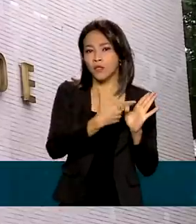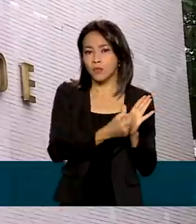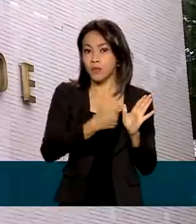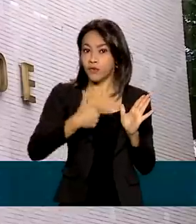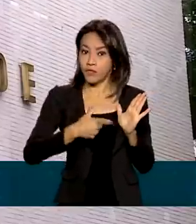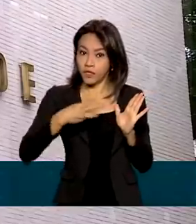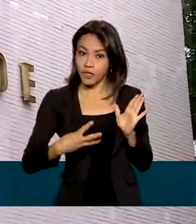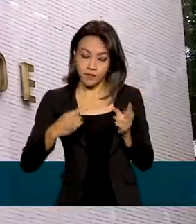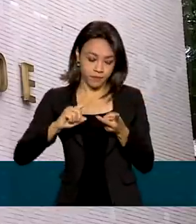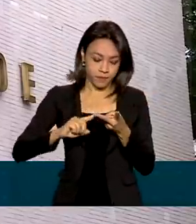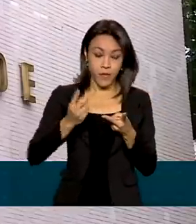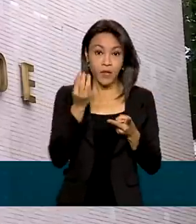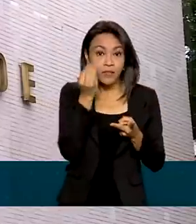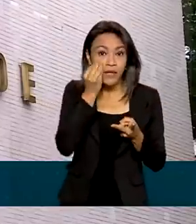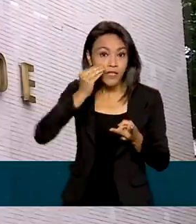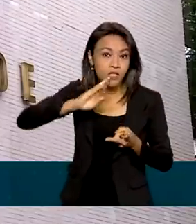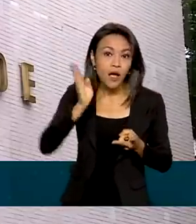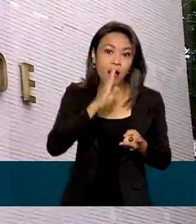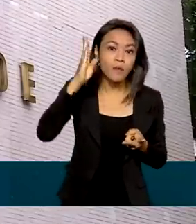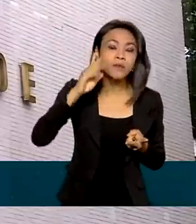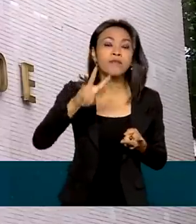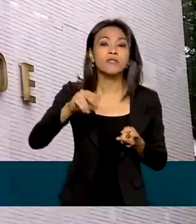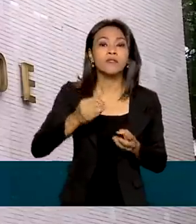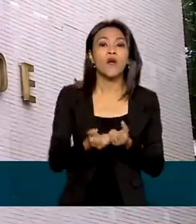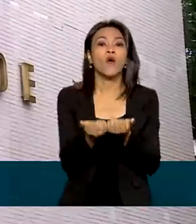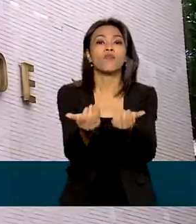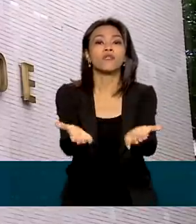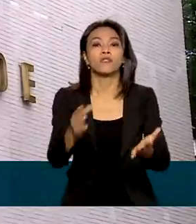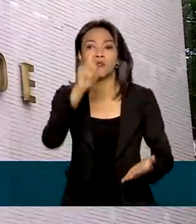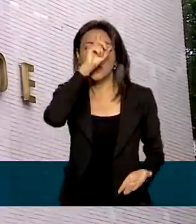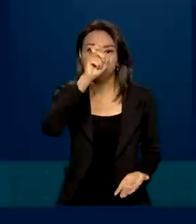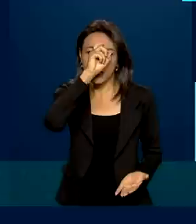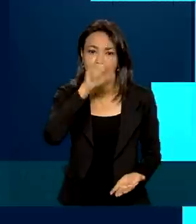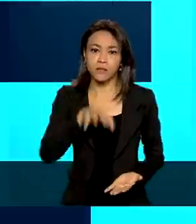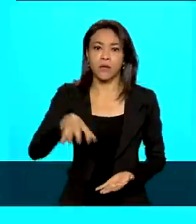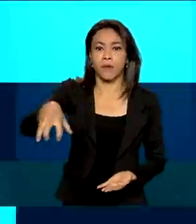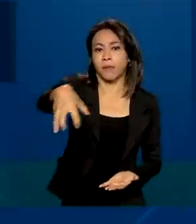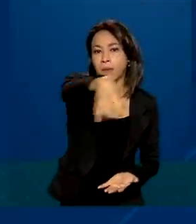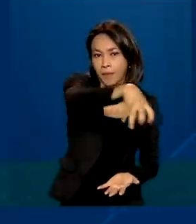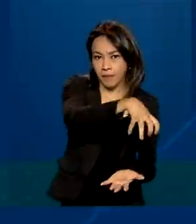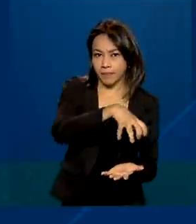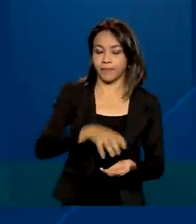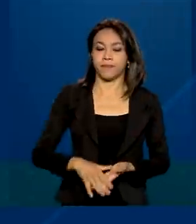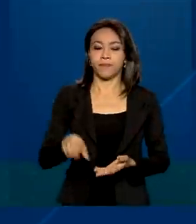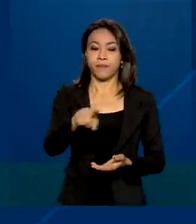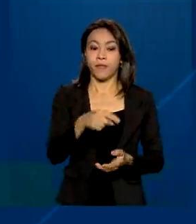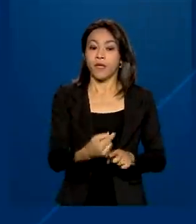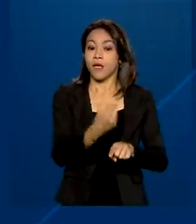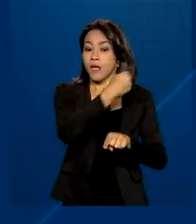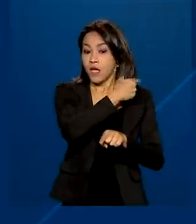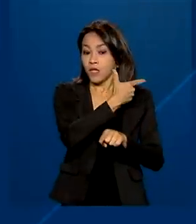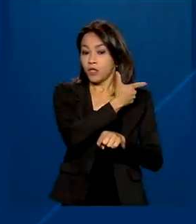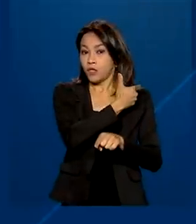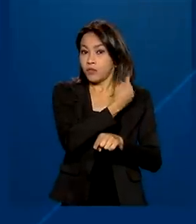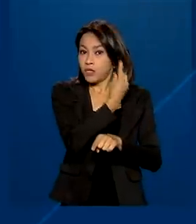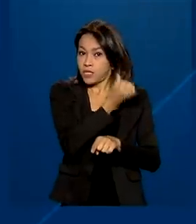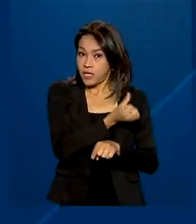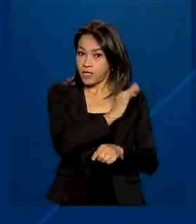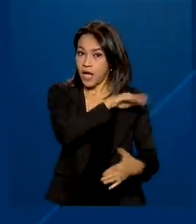Já o teste rápido vai ser ofertado nas unidades básicas de saúde. De 2016 a 2020, foram